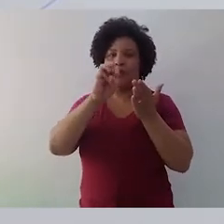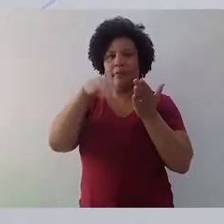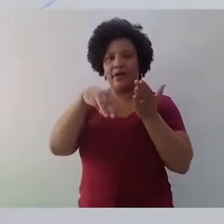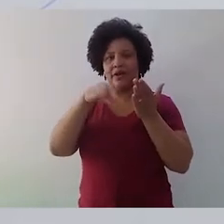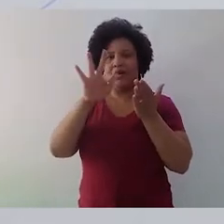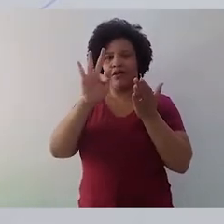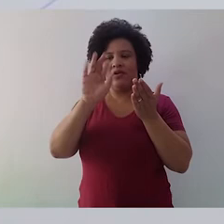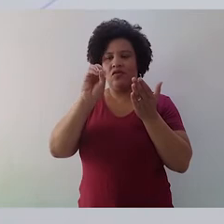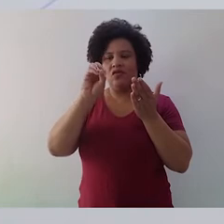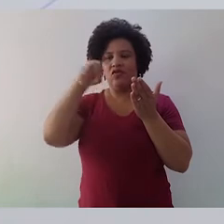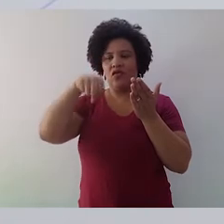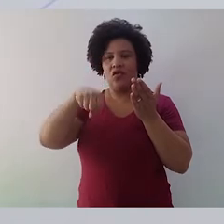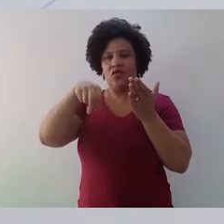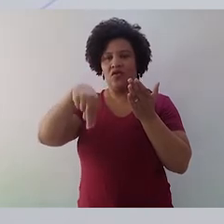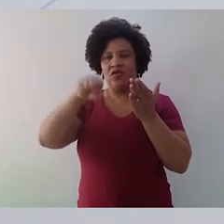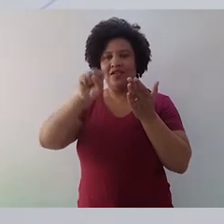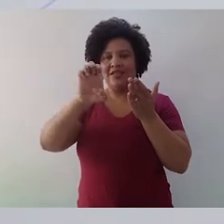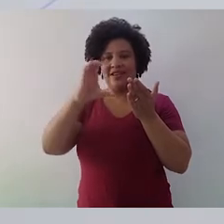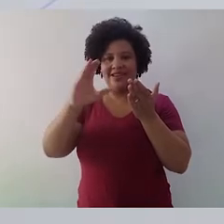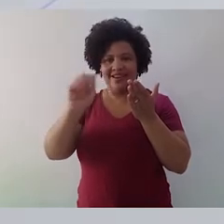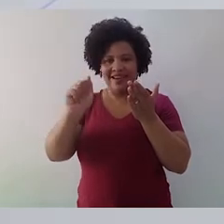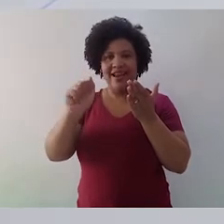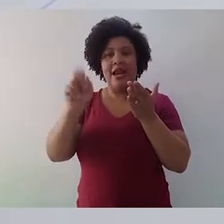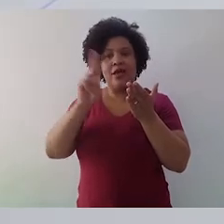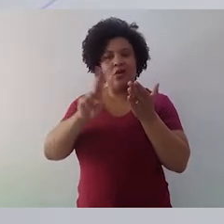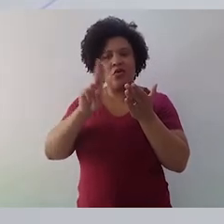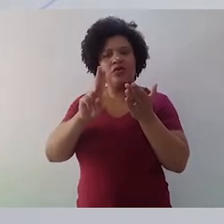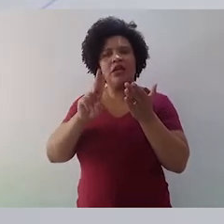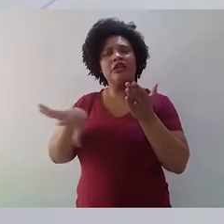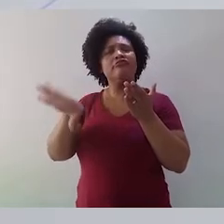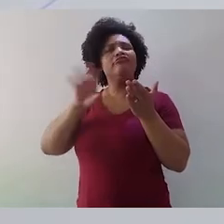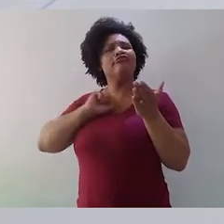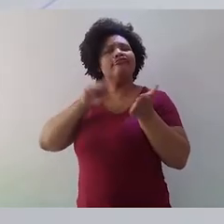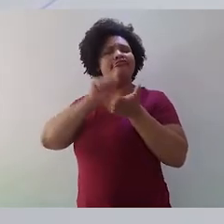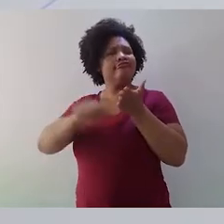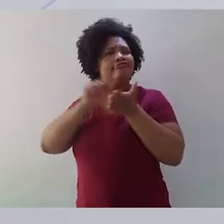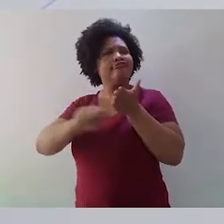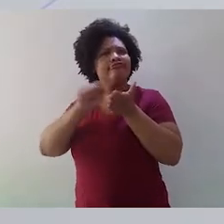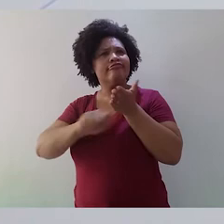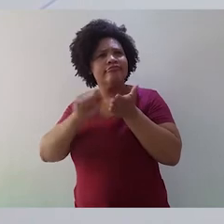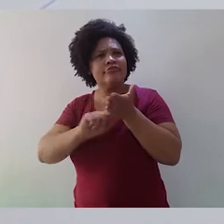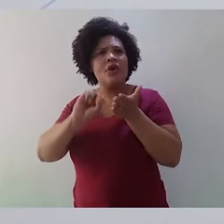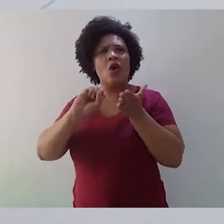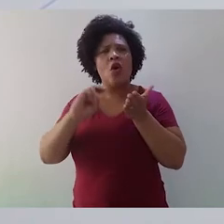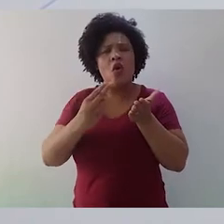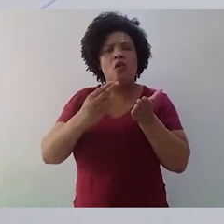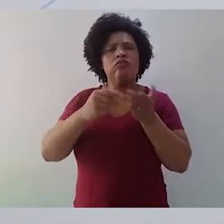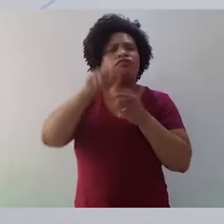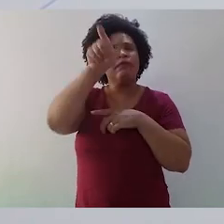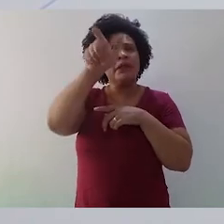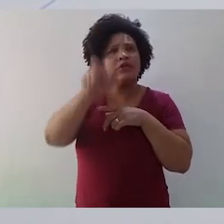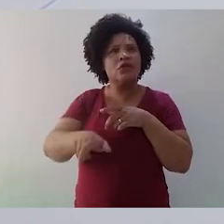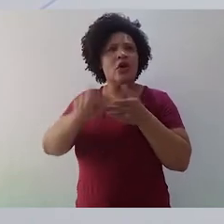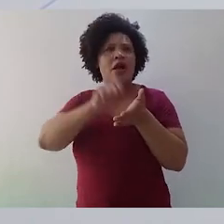aqueles personagens que os inspiraram a escrever ou criando uma personalidade que condiz com